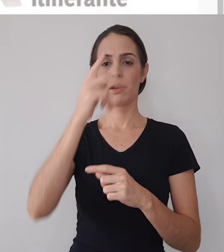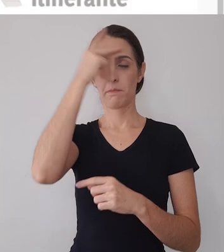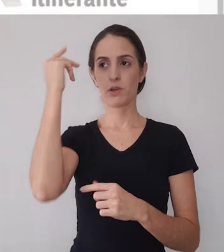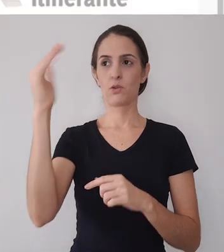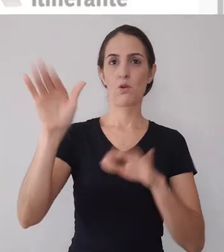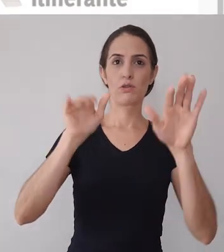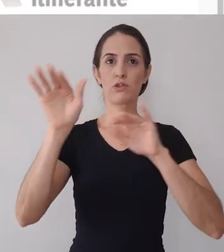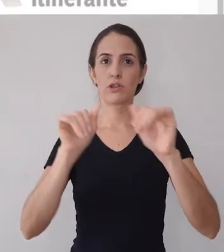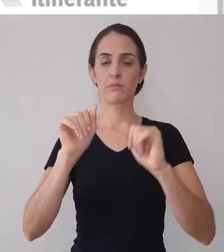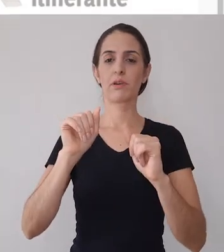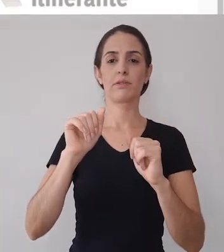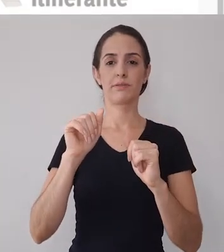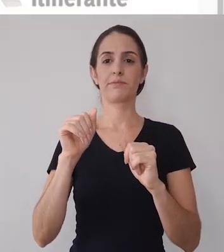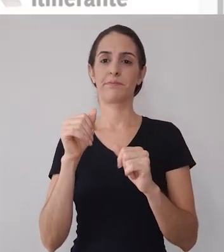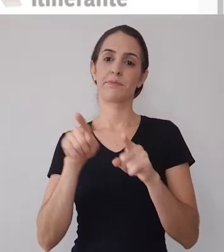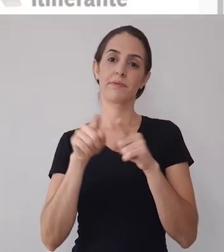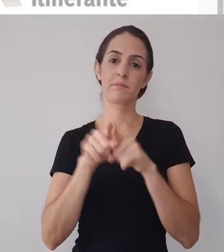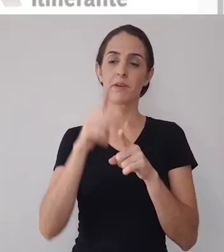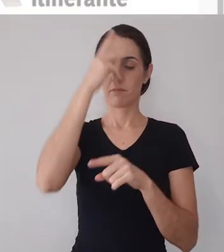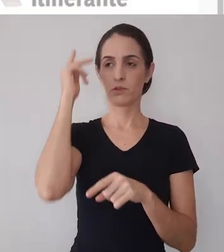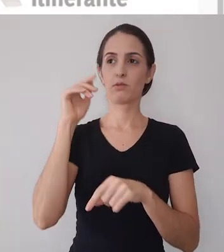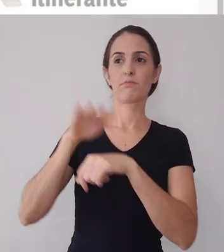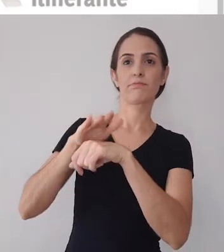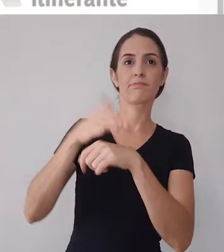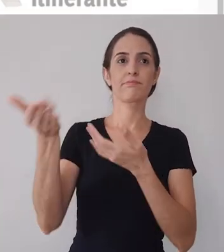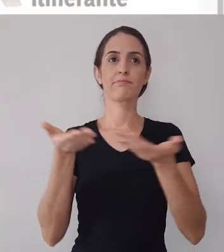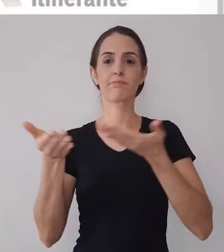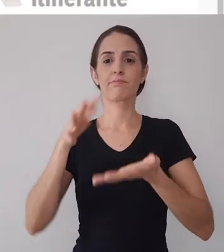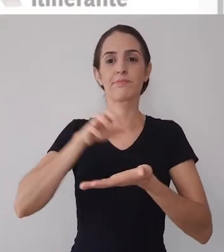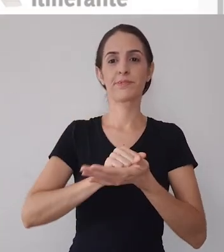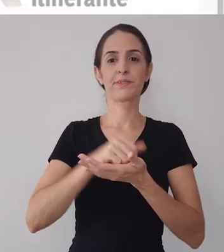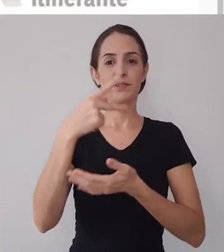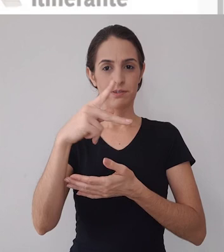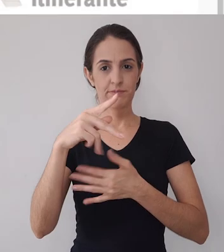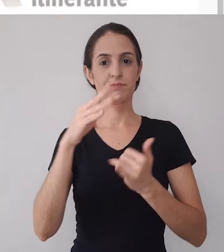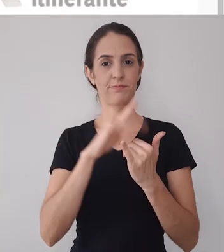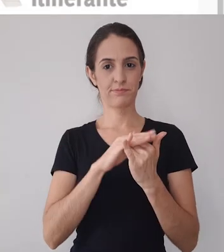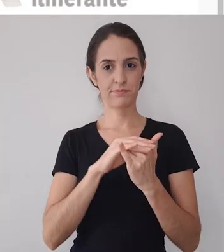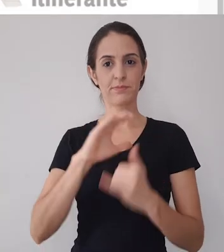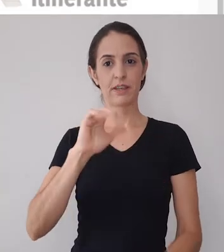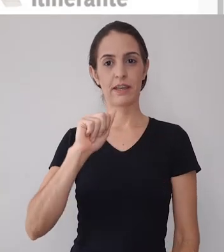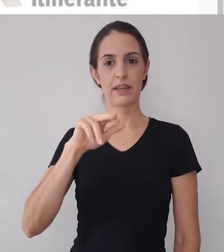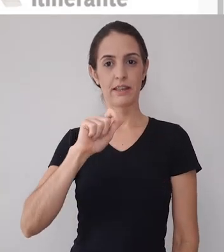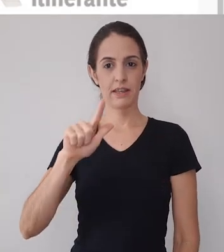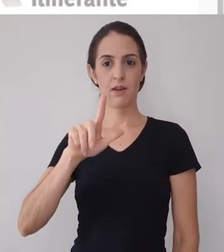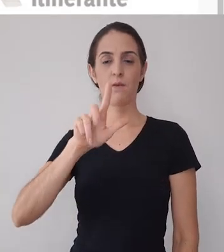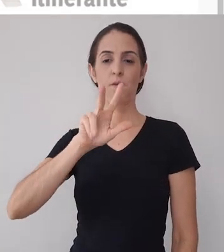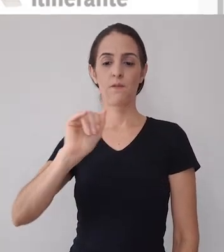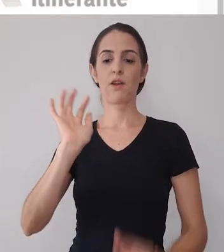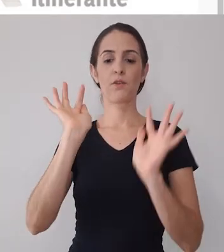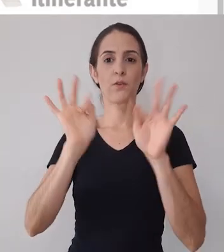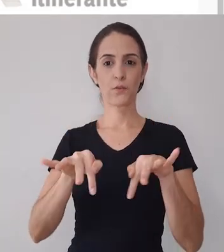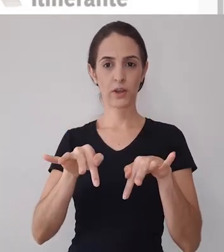você pode direcionar a pessoa para sua playlist direcionar a pessoa para se inscrever no seu canal ou um link para o seu canal lembrando que isso vai